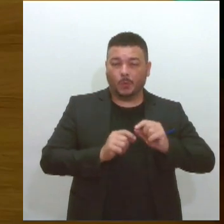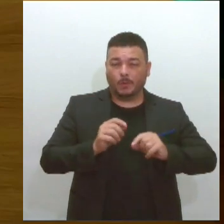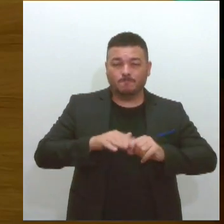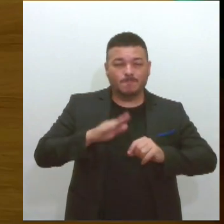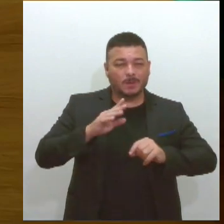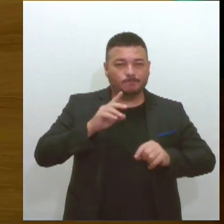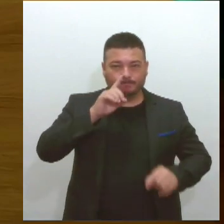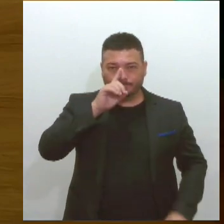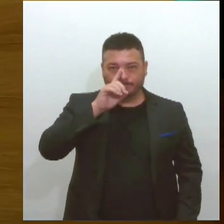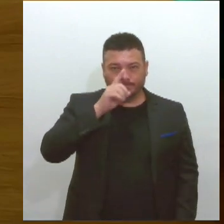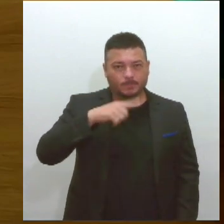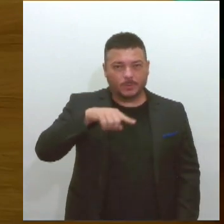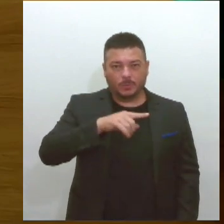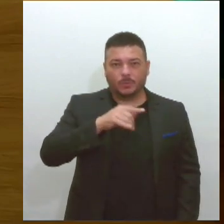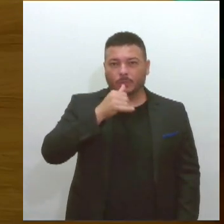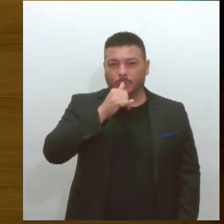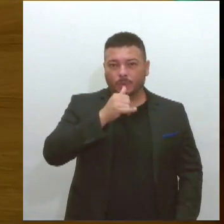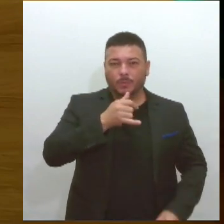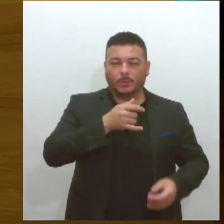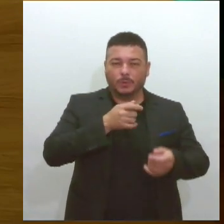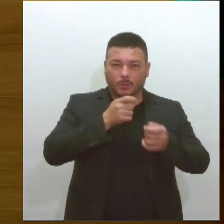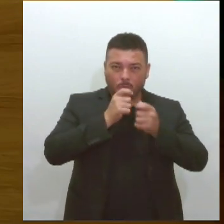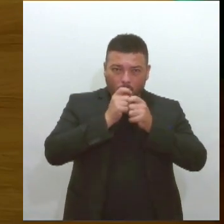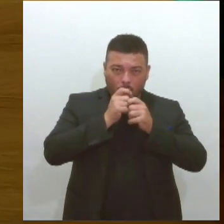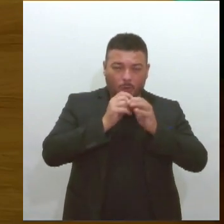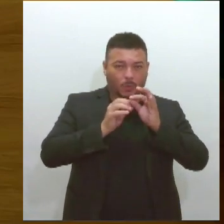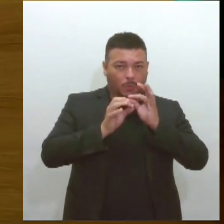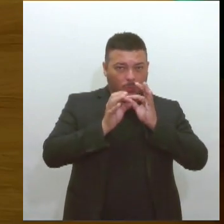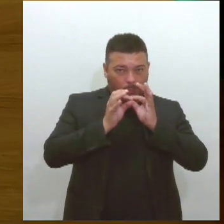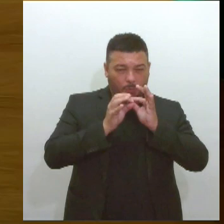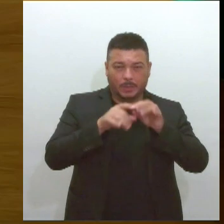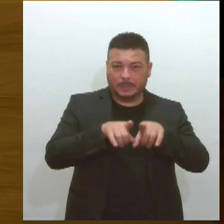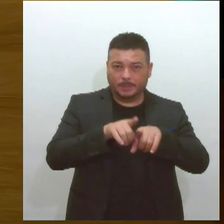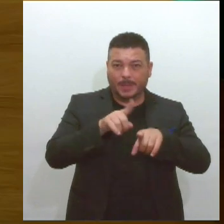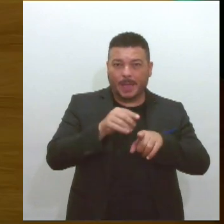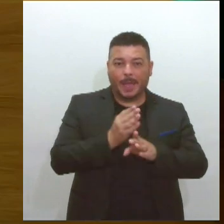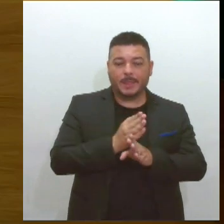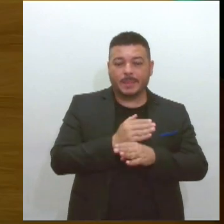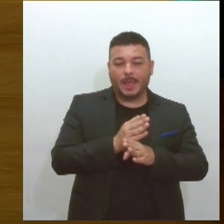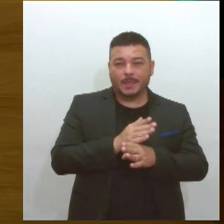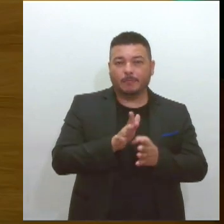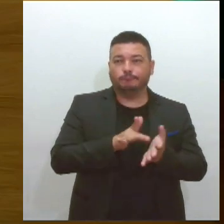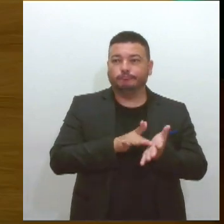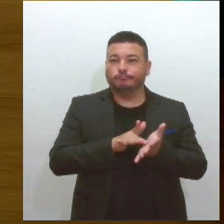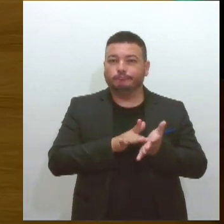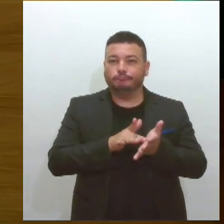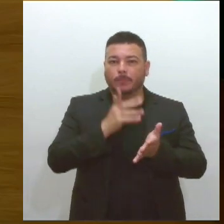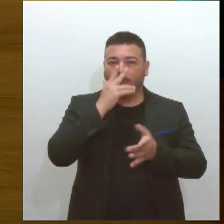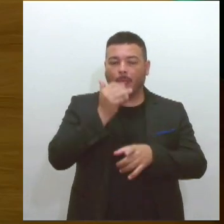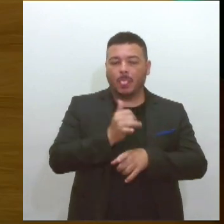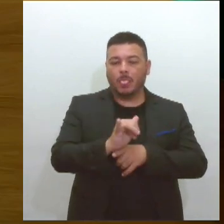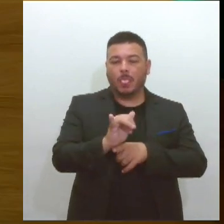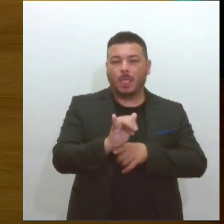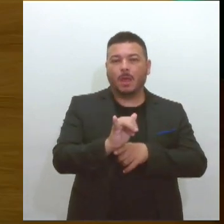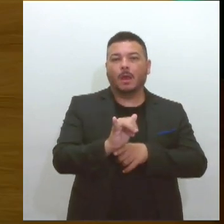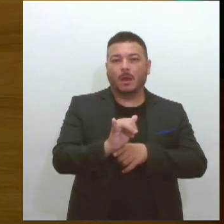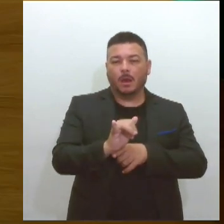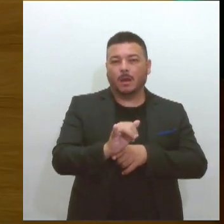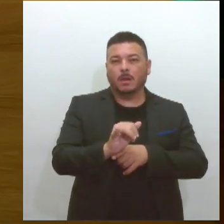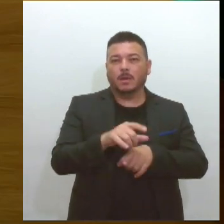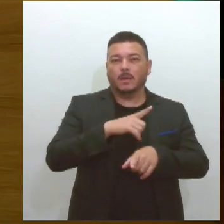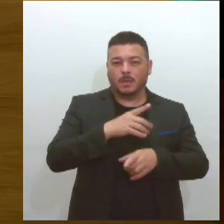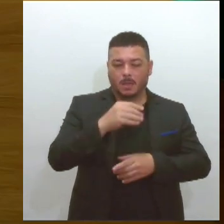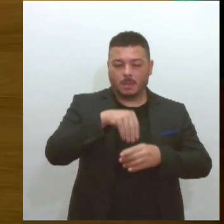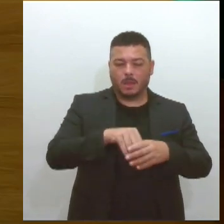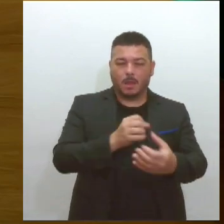eletrônicas de exposição à nicotina está no disfarce agradável por trás de uma carga tabágica, de uma carga de nicotina muito maior